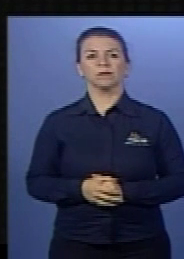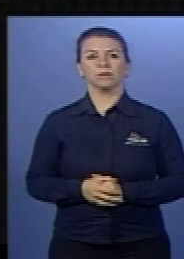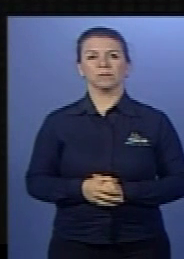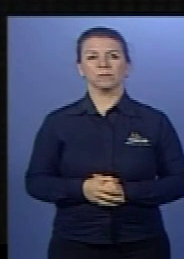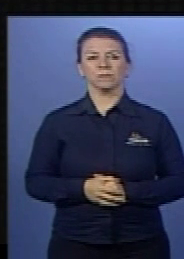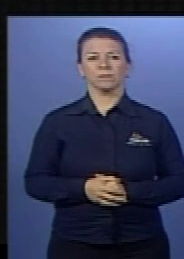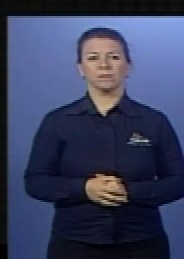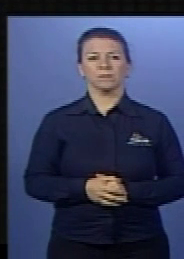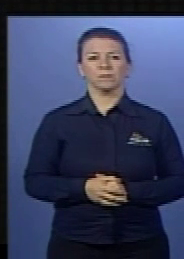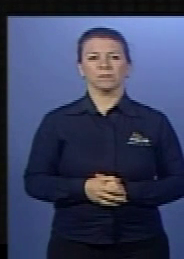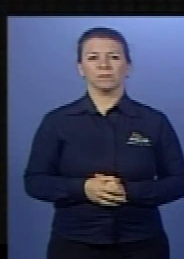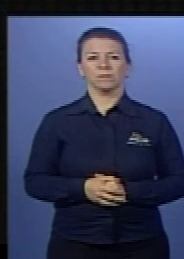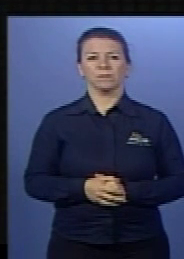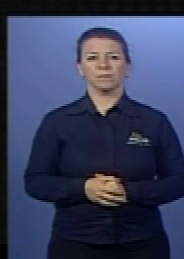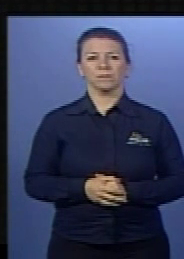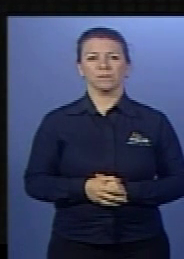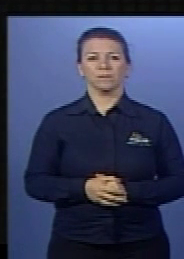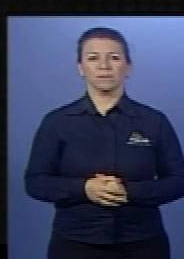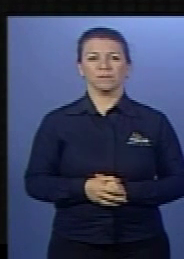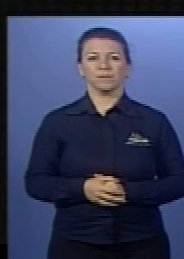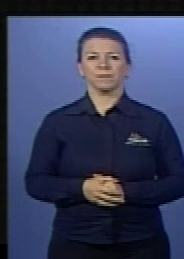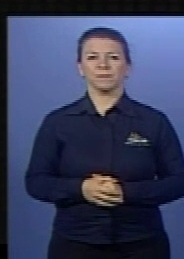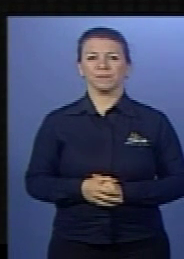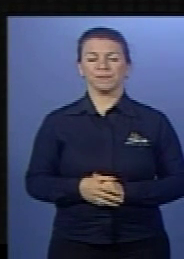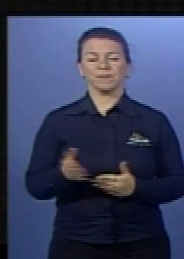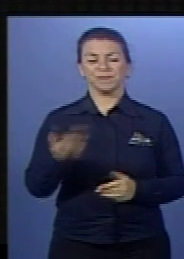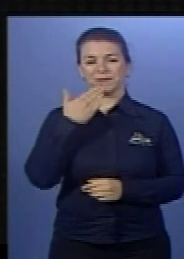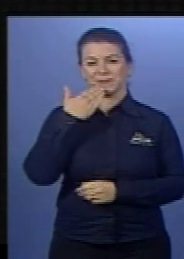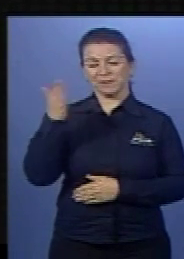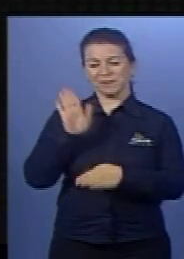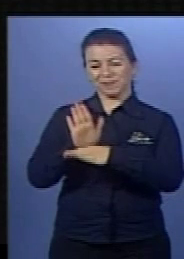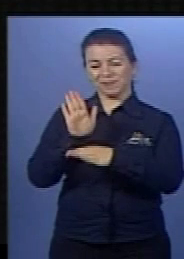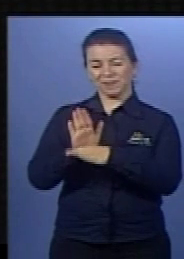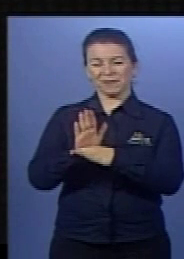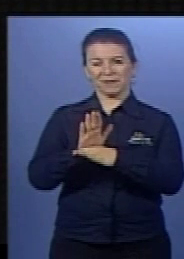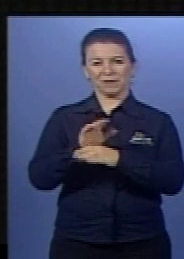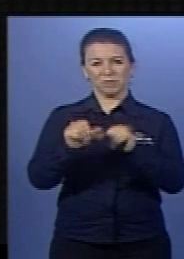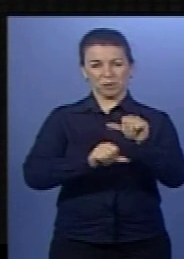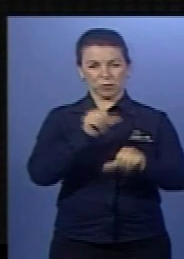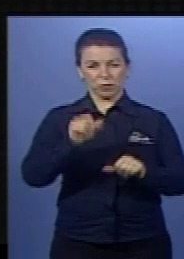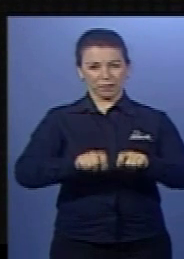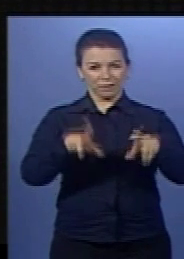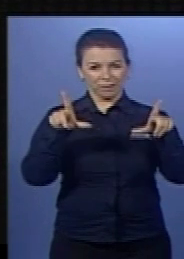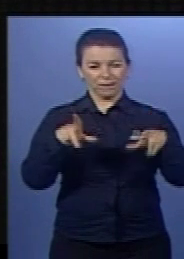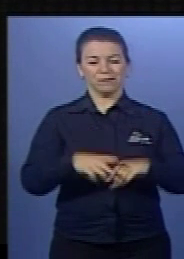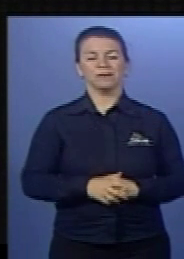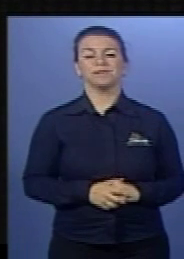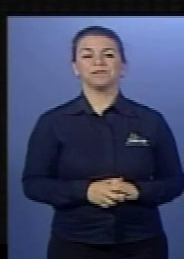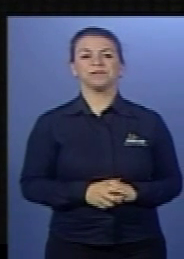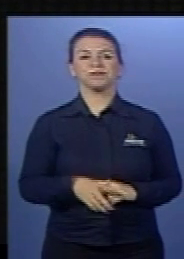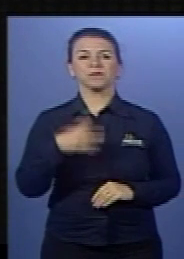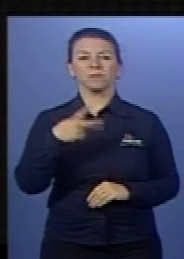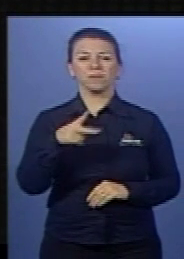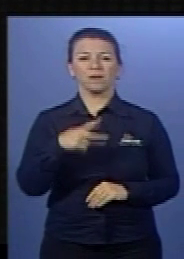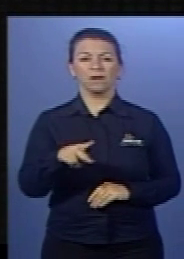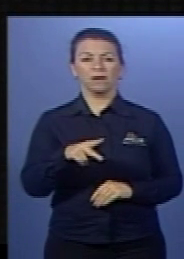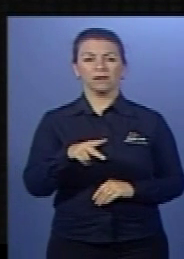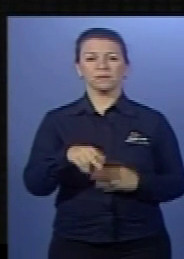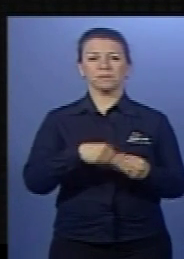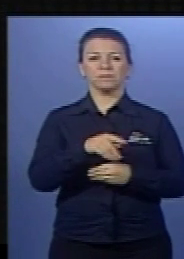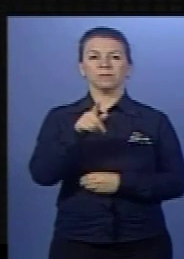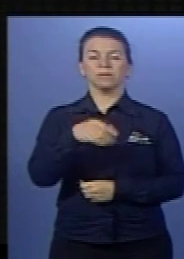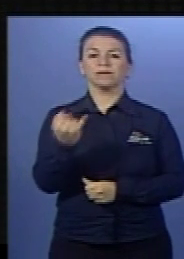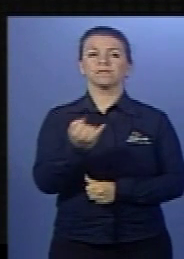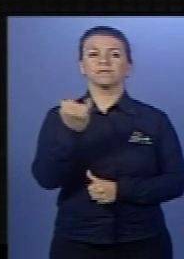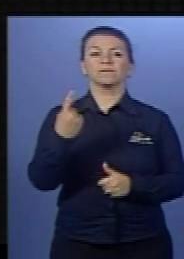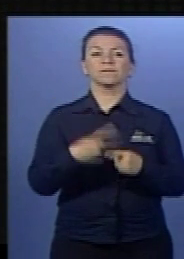Ajuda lá comigo lá, Marlos. Para já, para já, para já. Beleza. Beleza. Essa ação inibitória é importante,